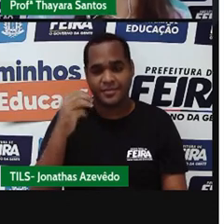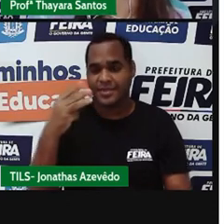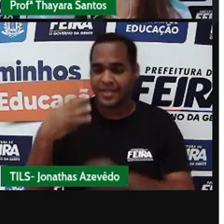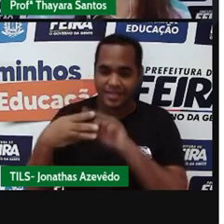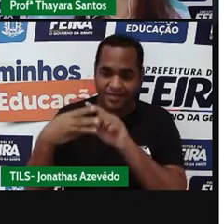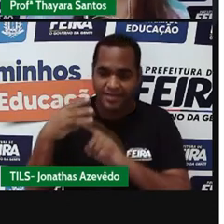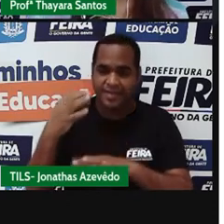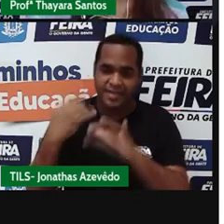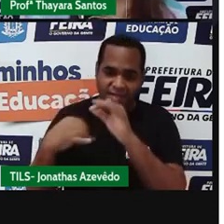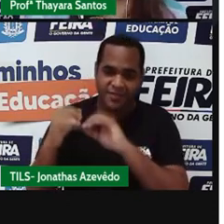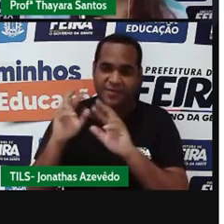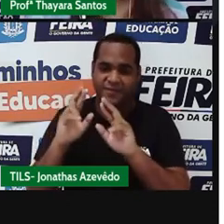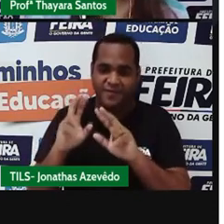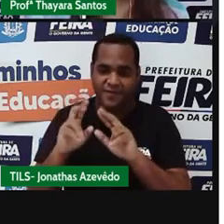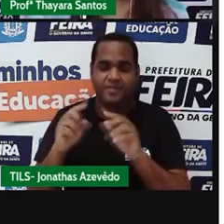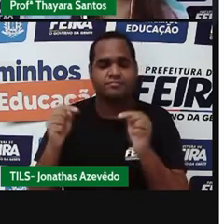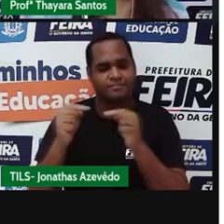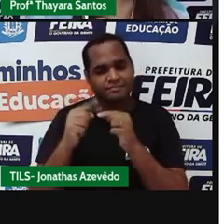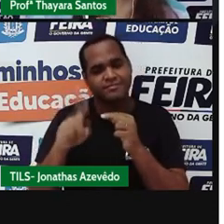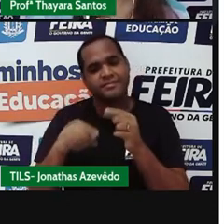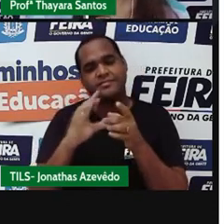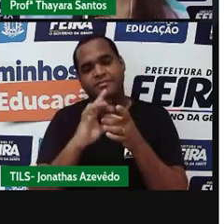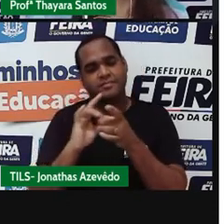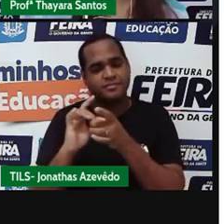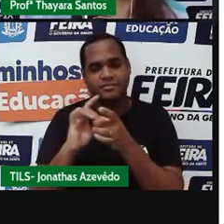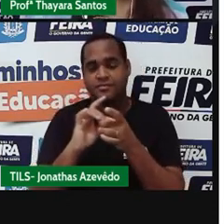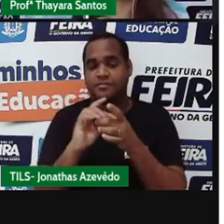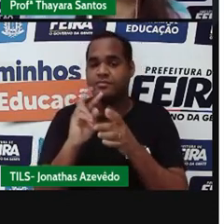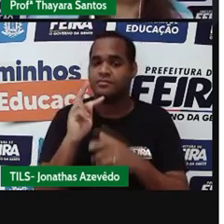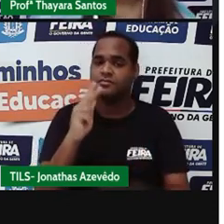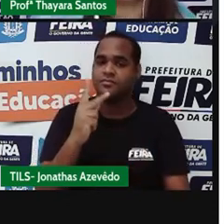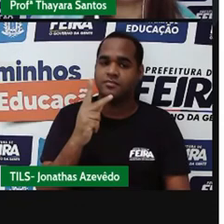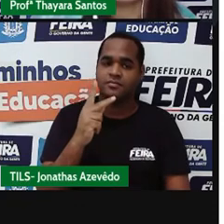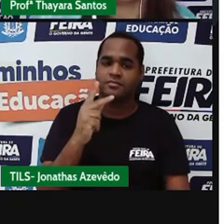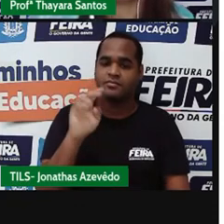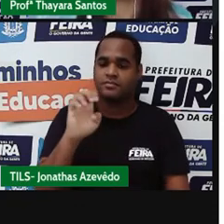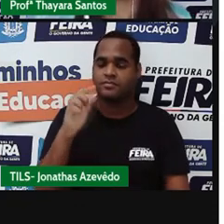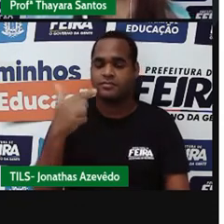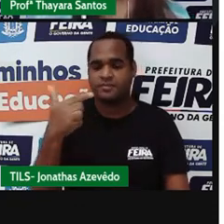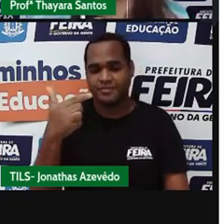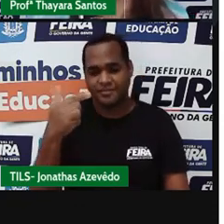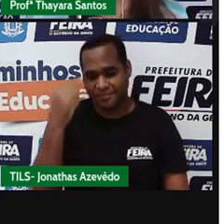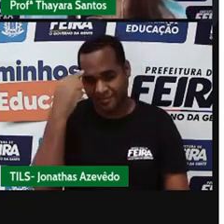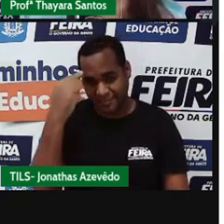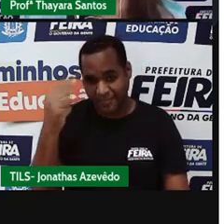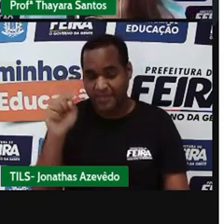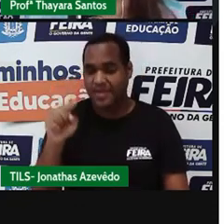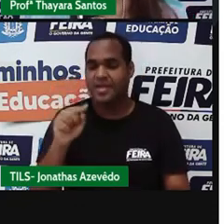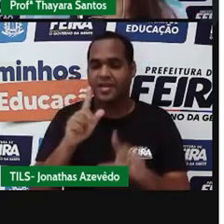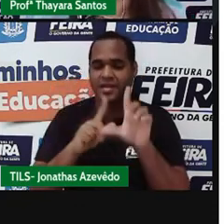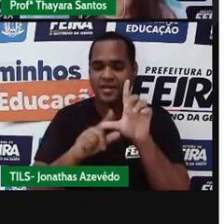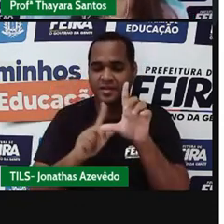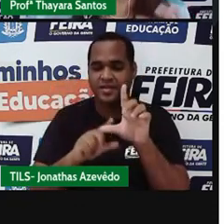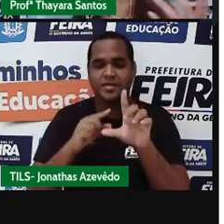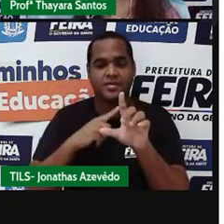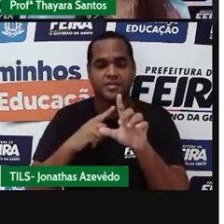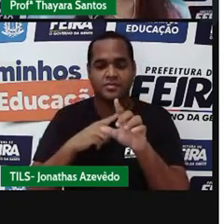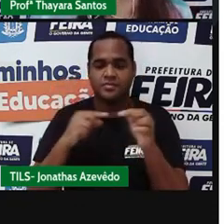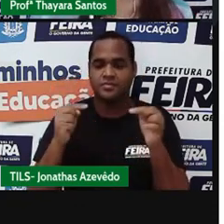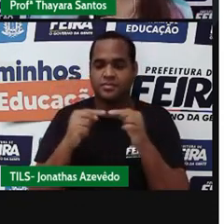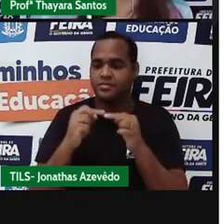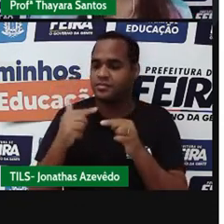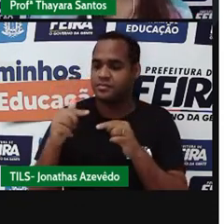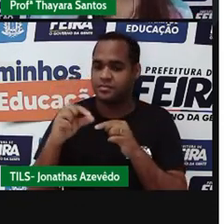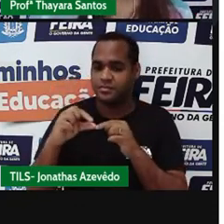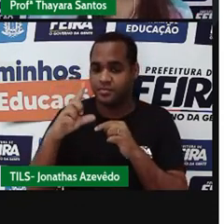é uma substância composta. E o H é dois, tem duas letrinhas aqui, mas uma tá maiúscula e a outra minúscula, então é o mesmo